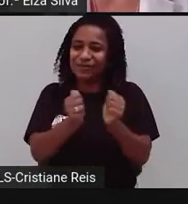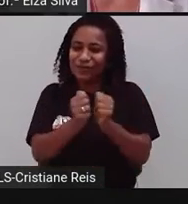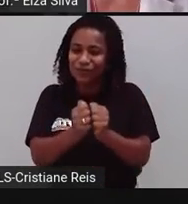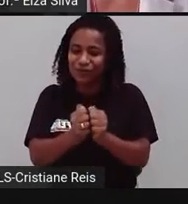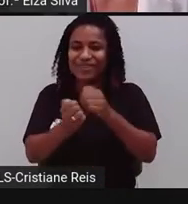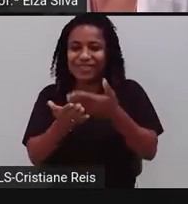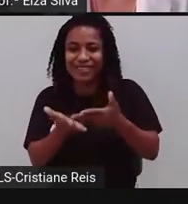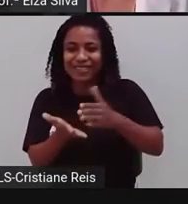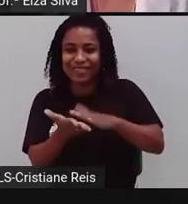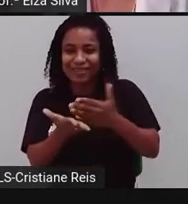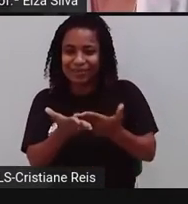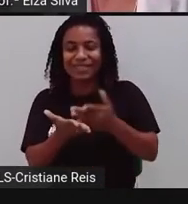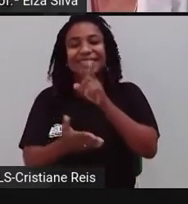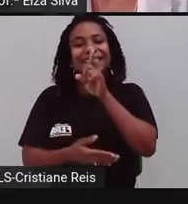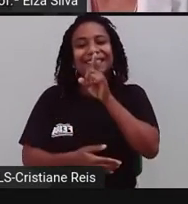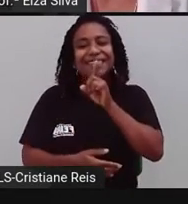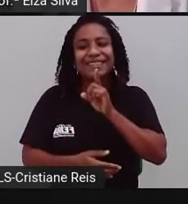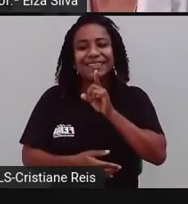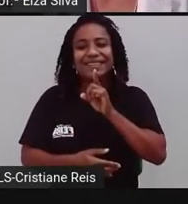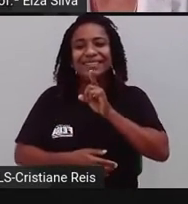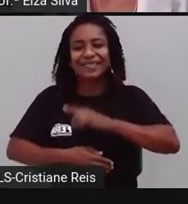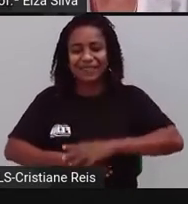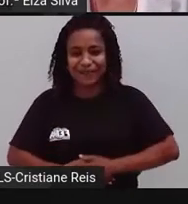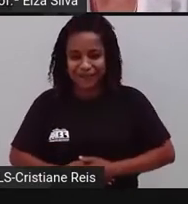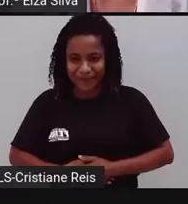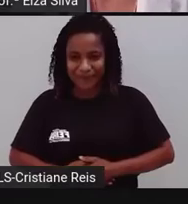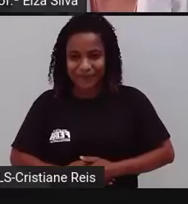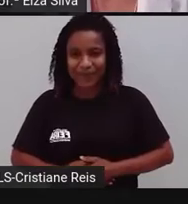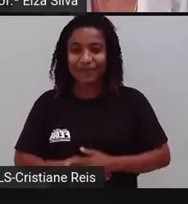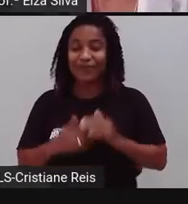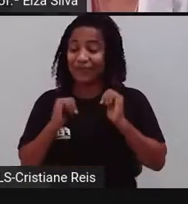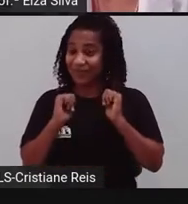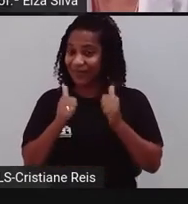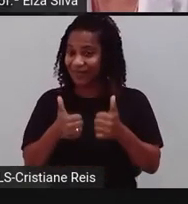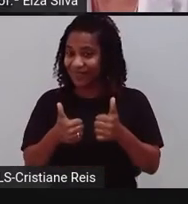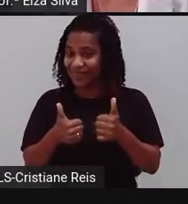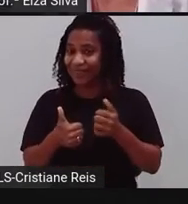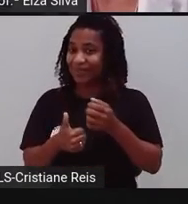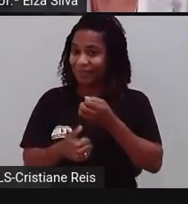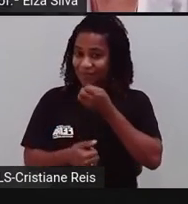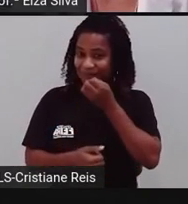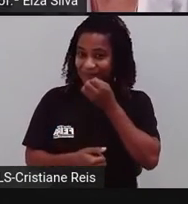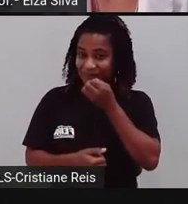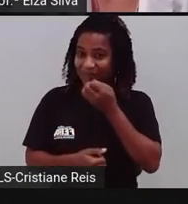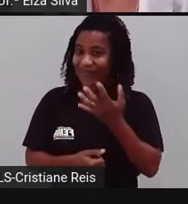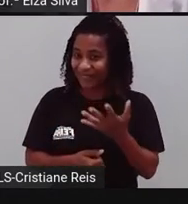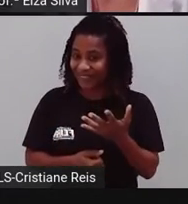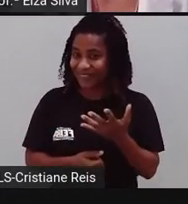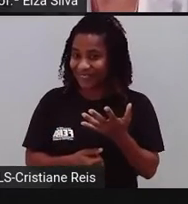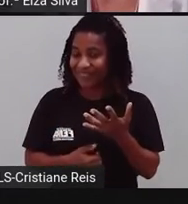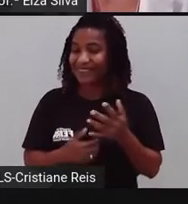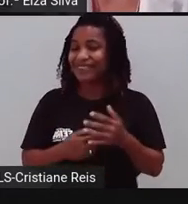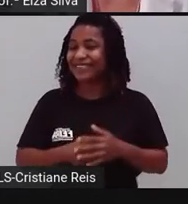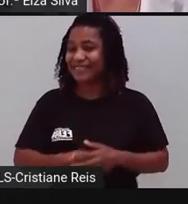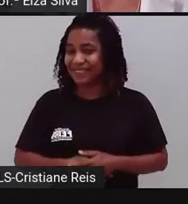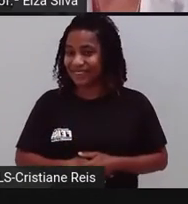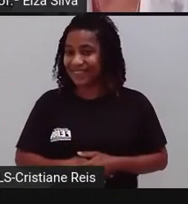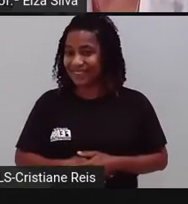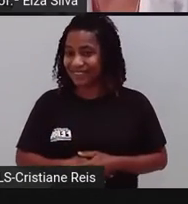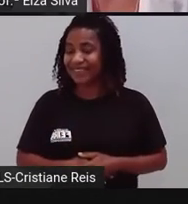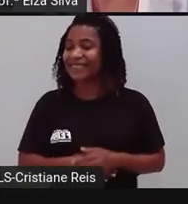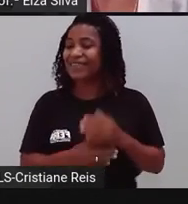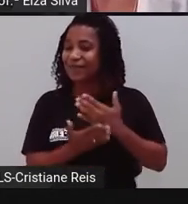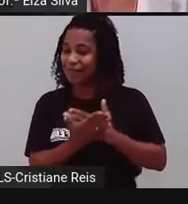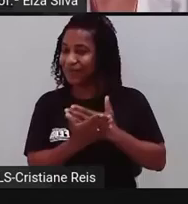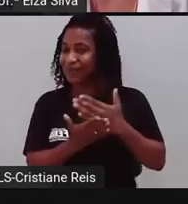intérprete, Cristiane Reis, ok? Let's start our last class, English class. Então